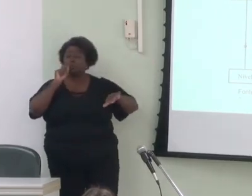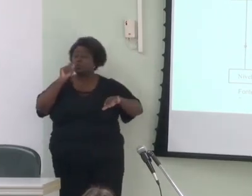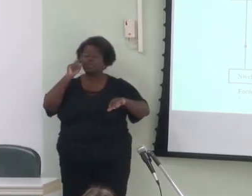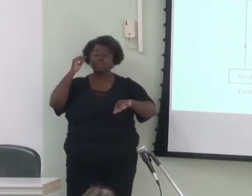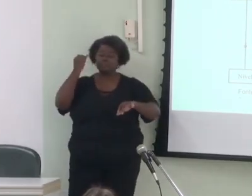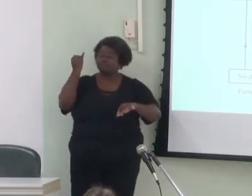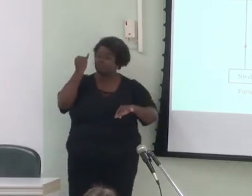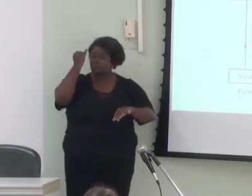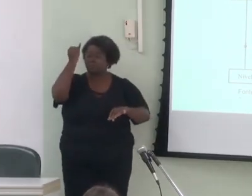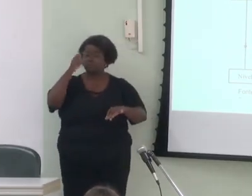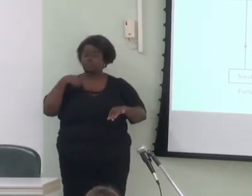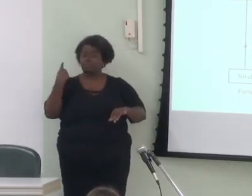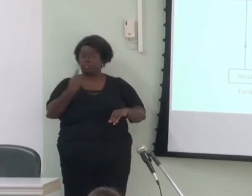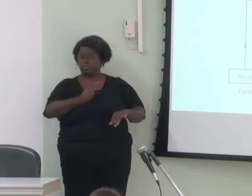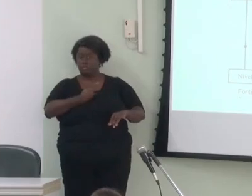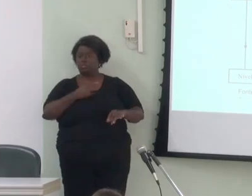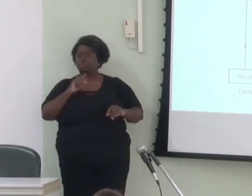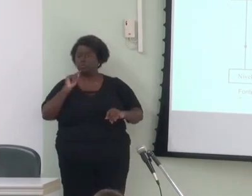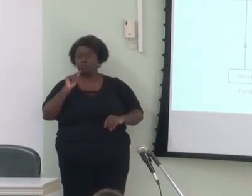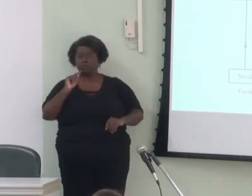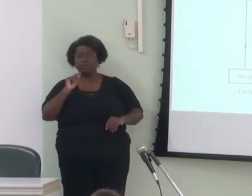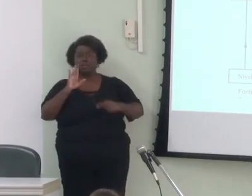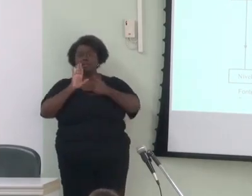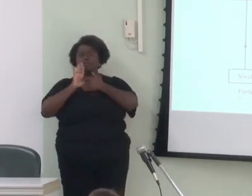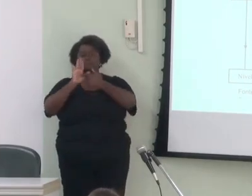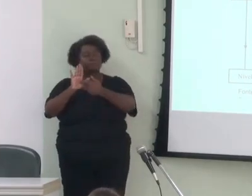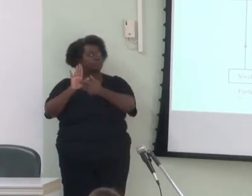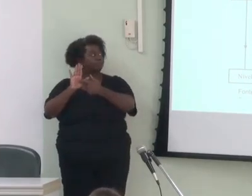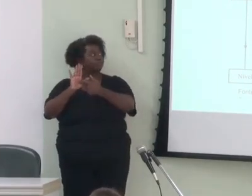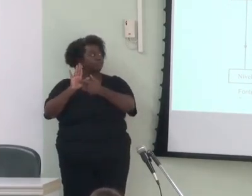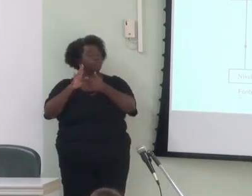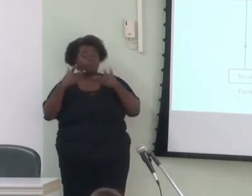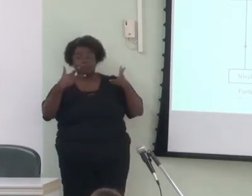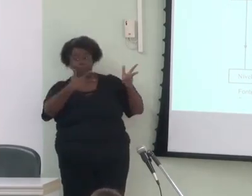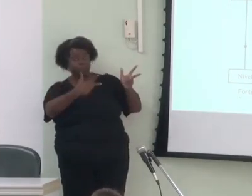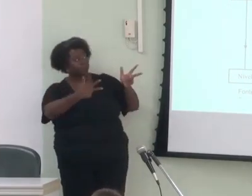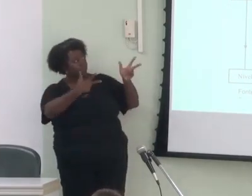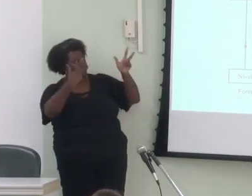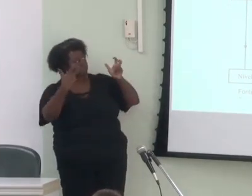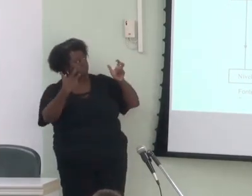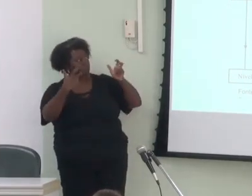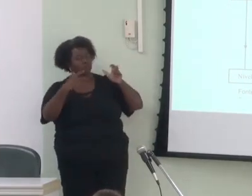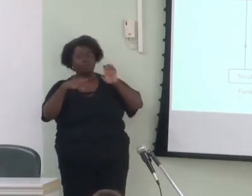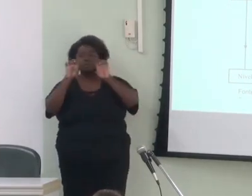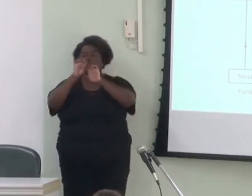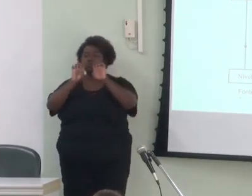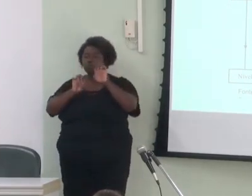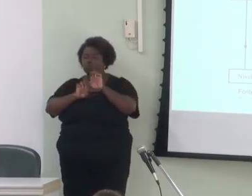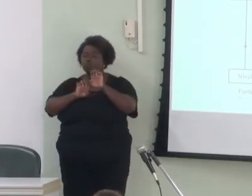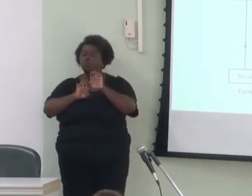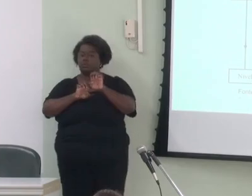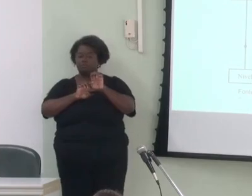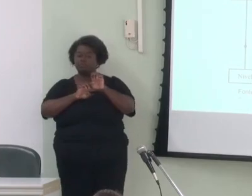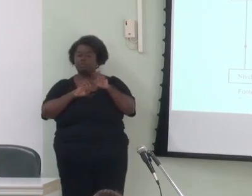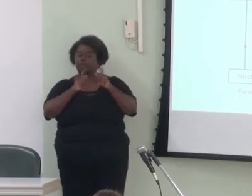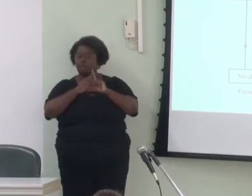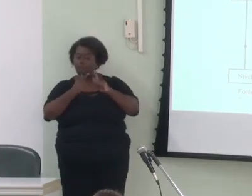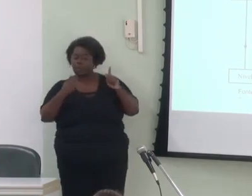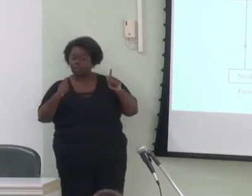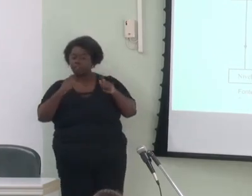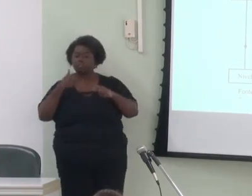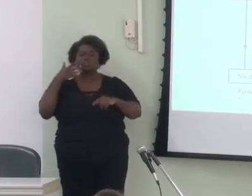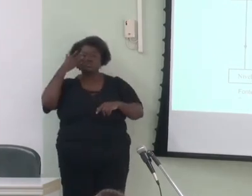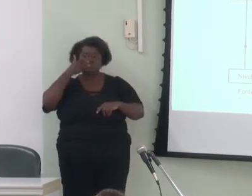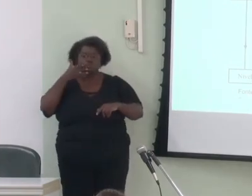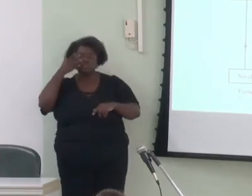nós é a percepção de que, na estrutura da gramática discursiva e funcional, as camadas de